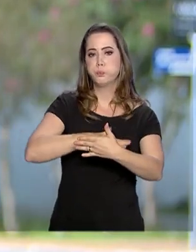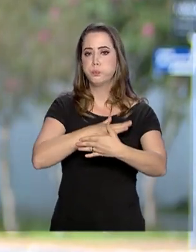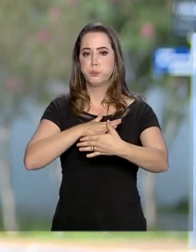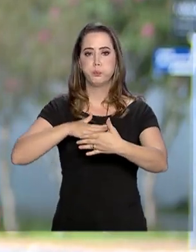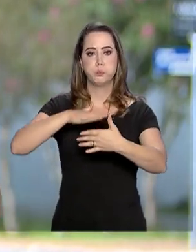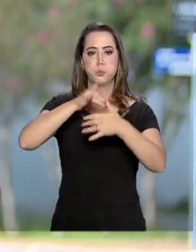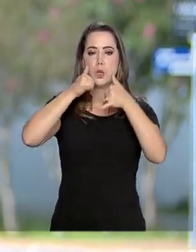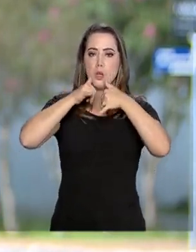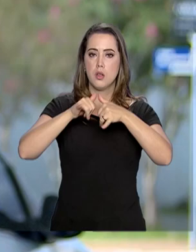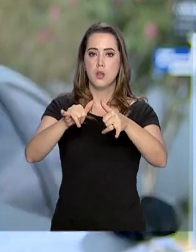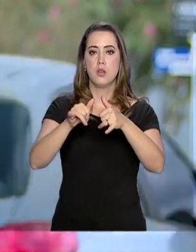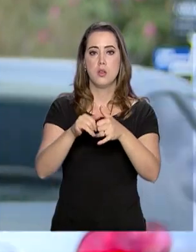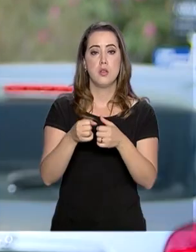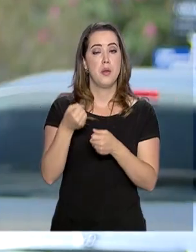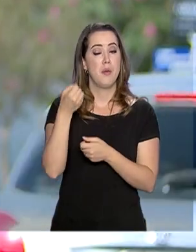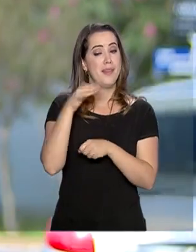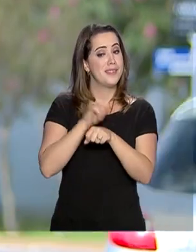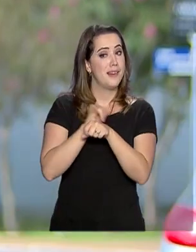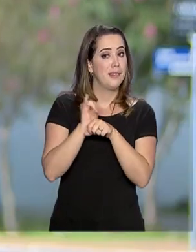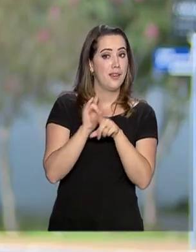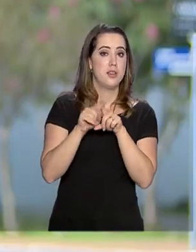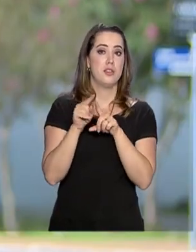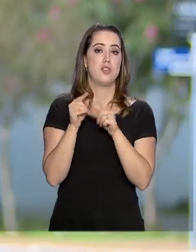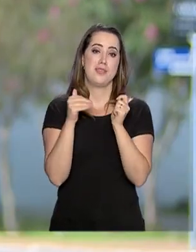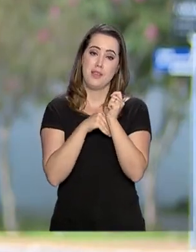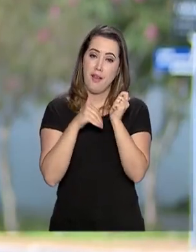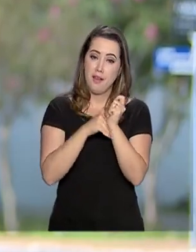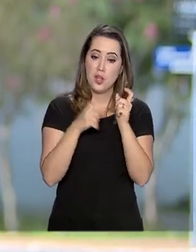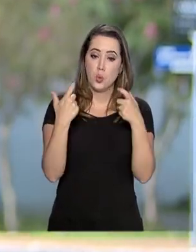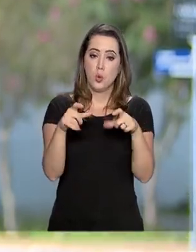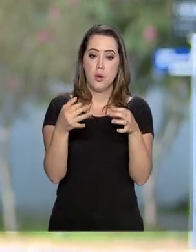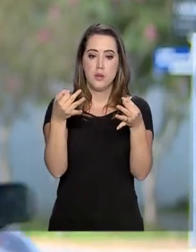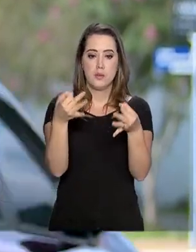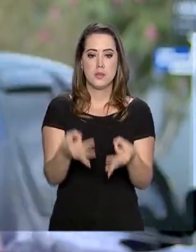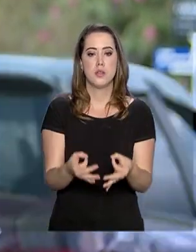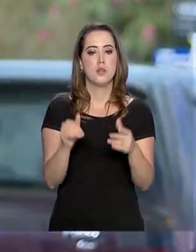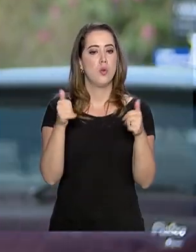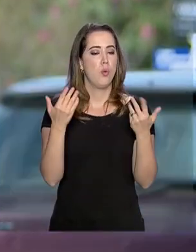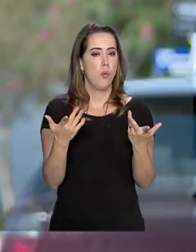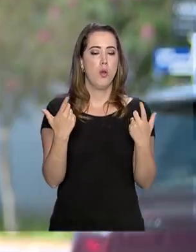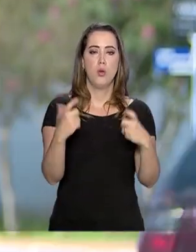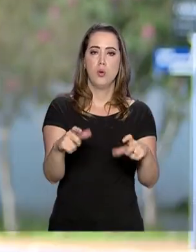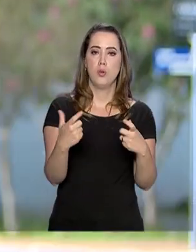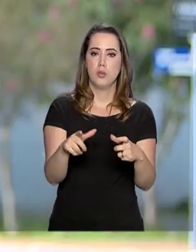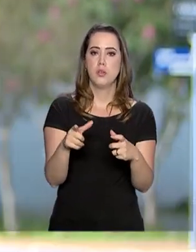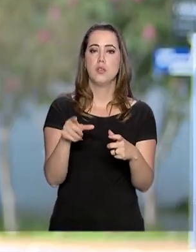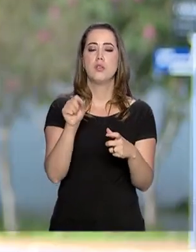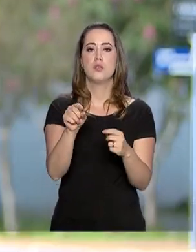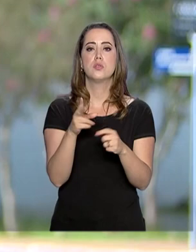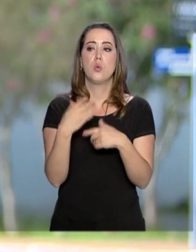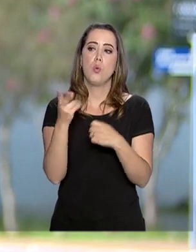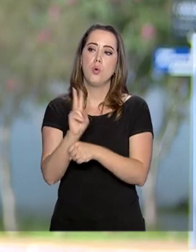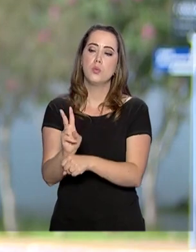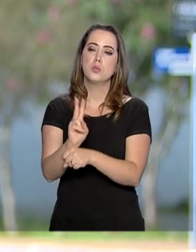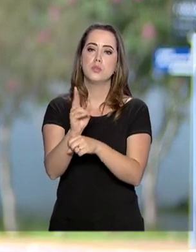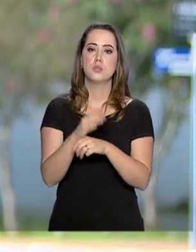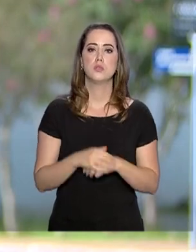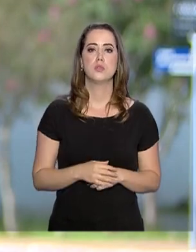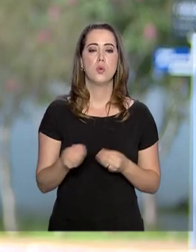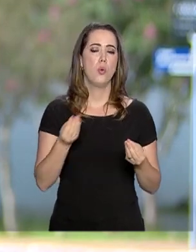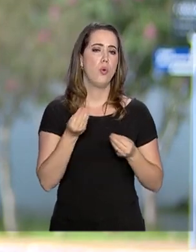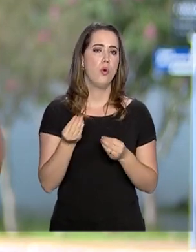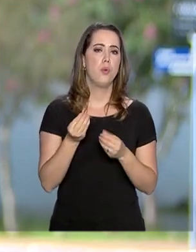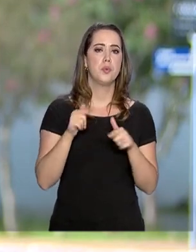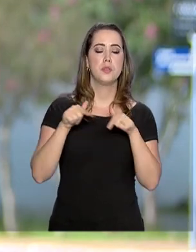estratégia, eu não posso contar para vocês o local exato onde eu estou, nem qual usina que foi monitorada. Mas eu vou contar para vocês um pouquinho como que foi o